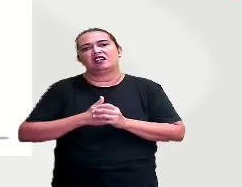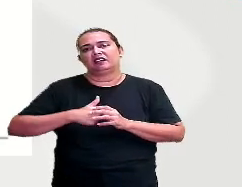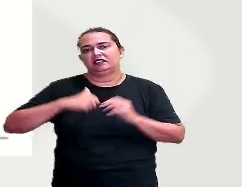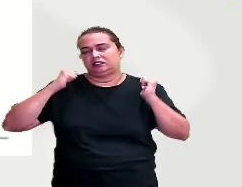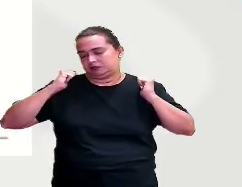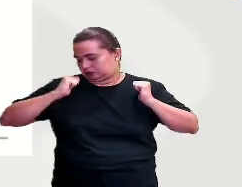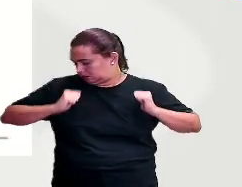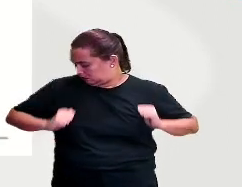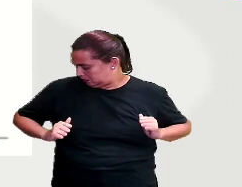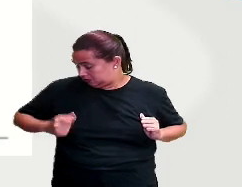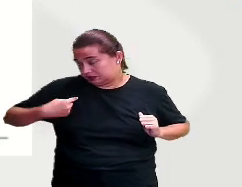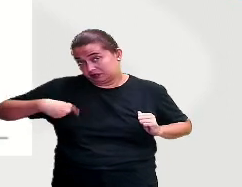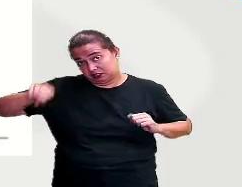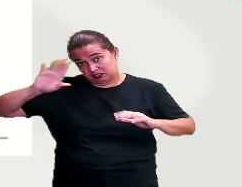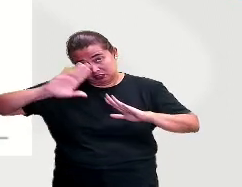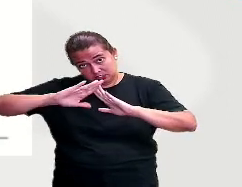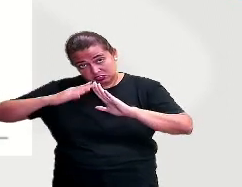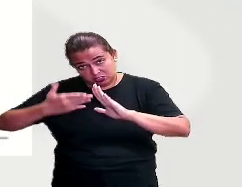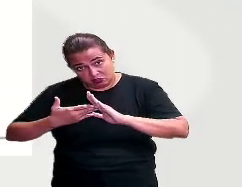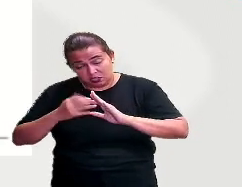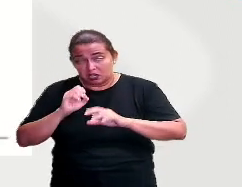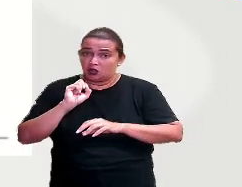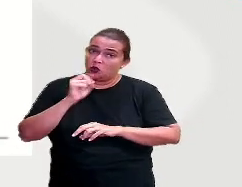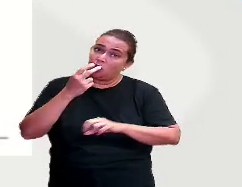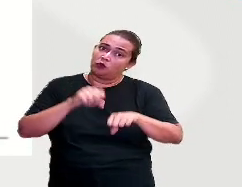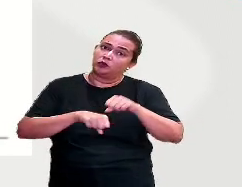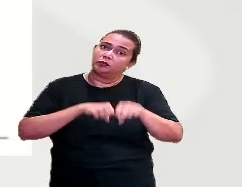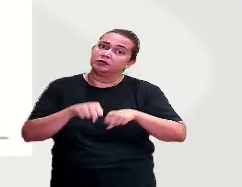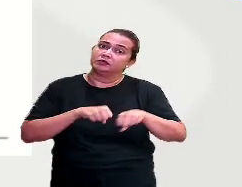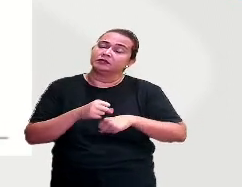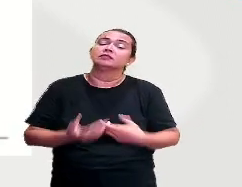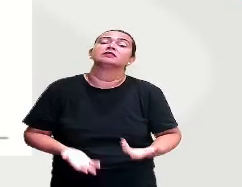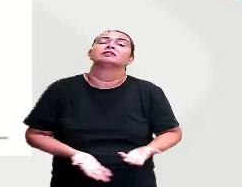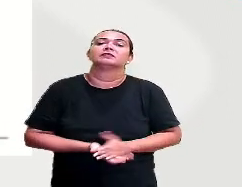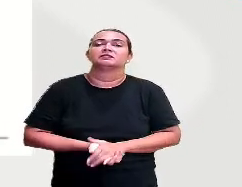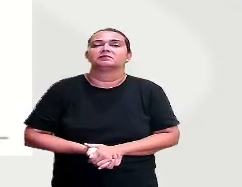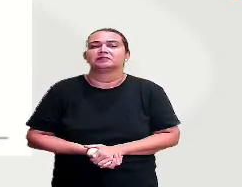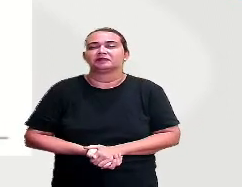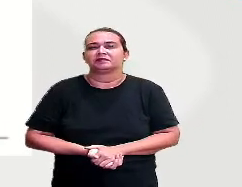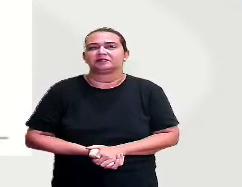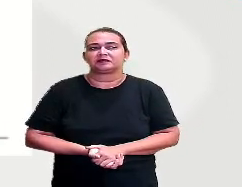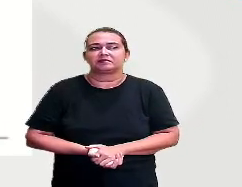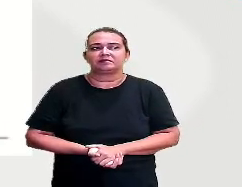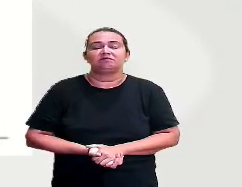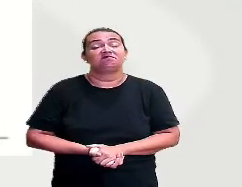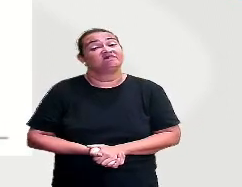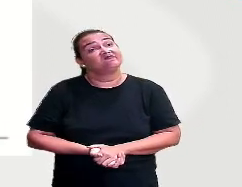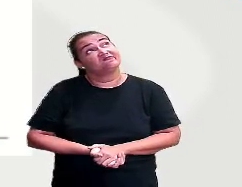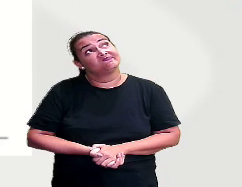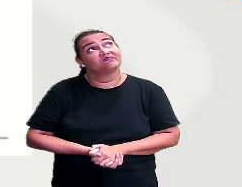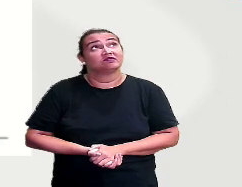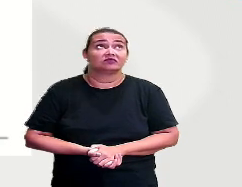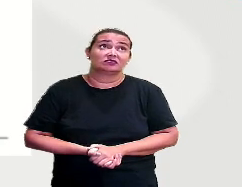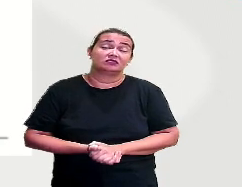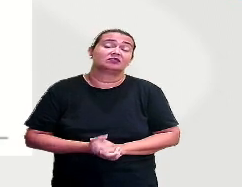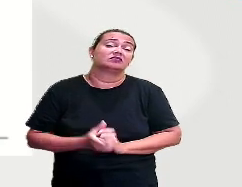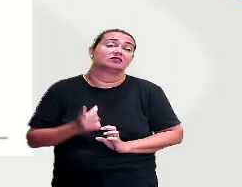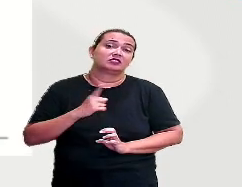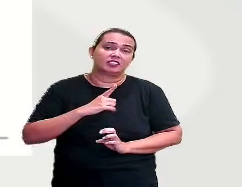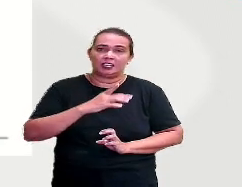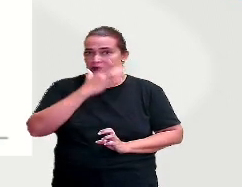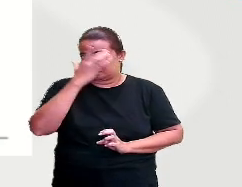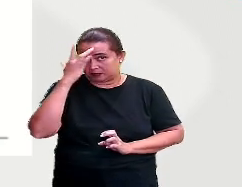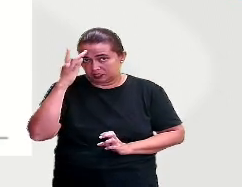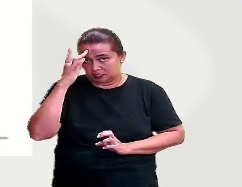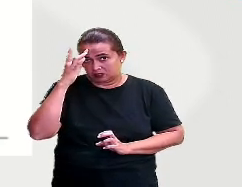mochila de ir pra escola ou a bicicleta? E aí? Aí é complicado, né? Porque tem gente que vai